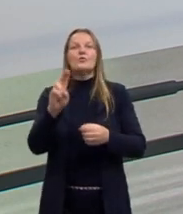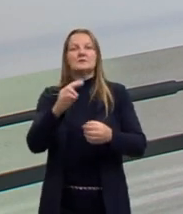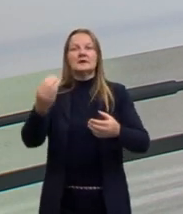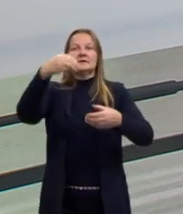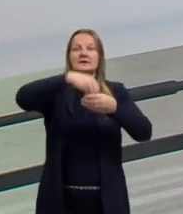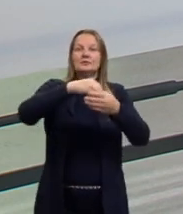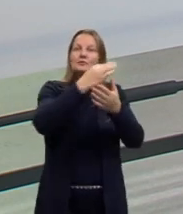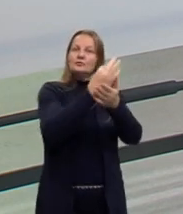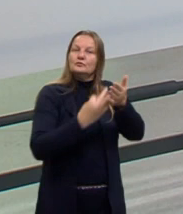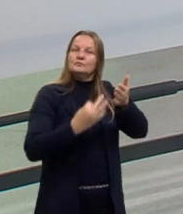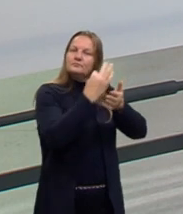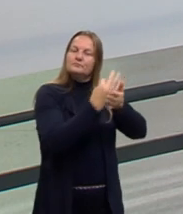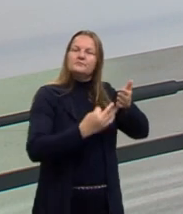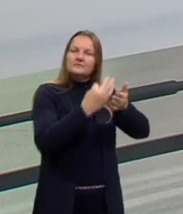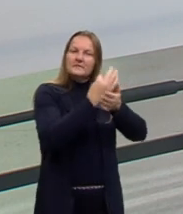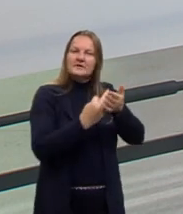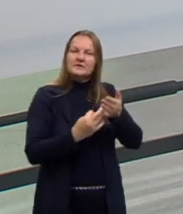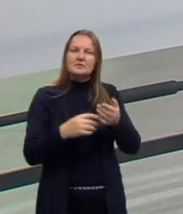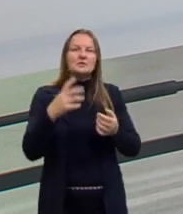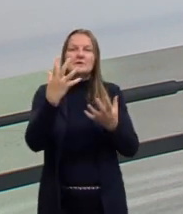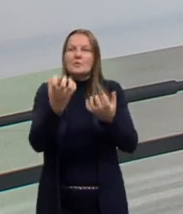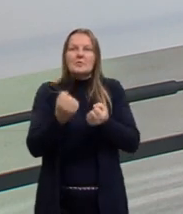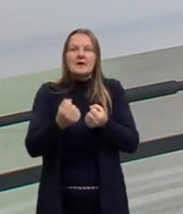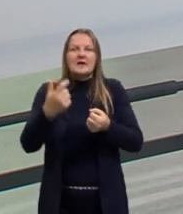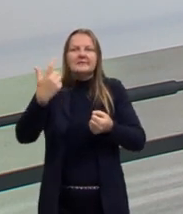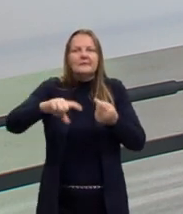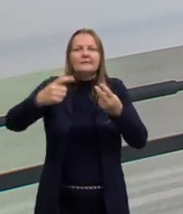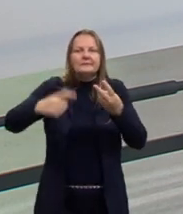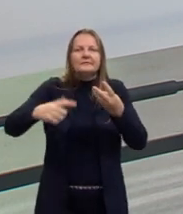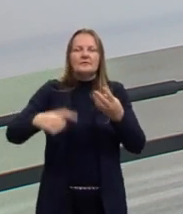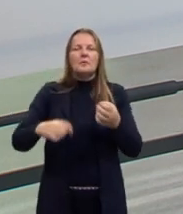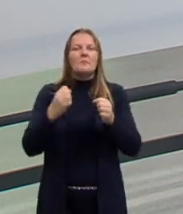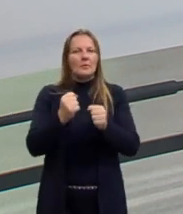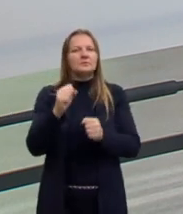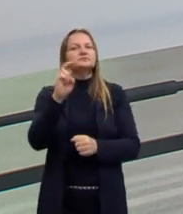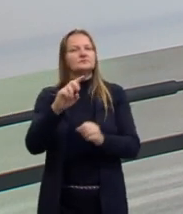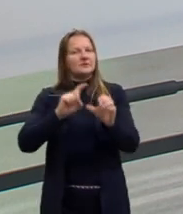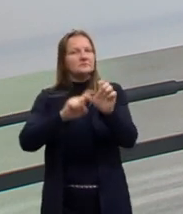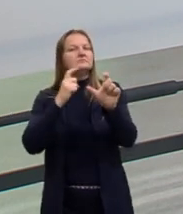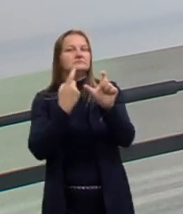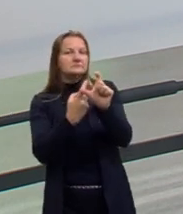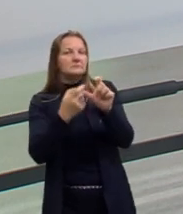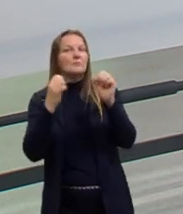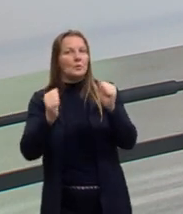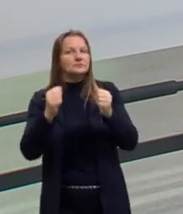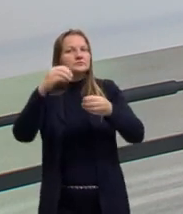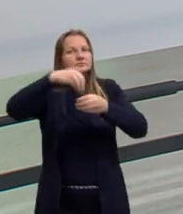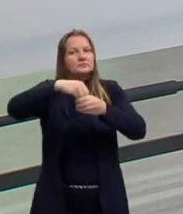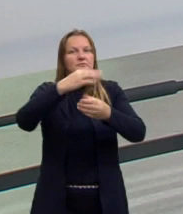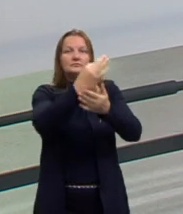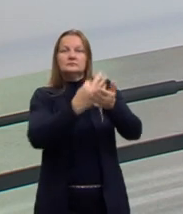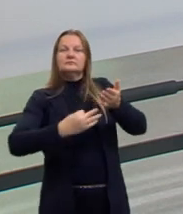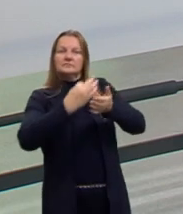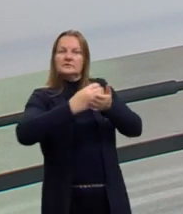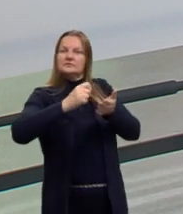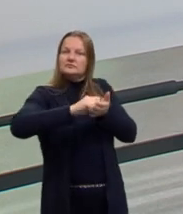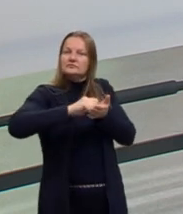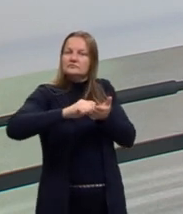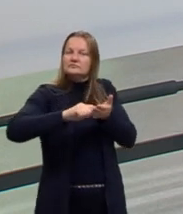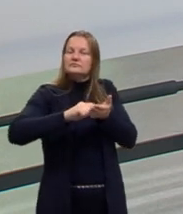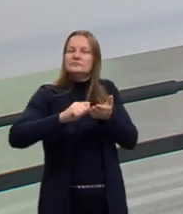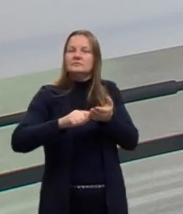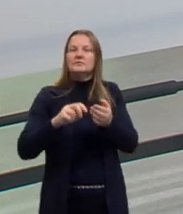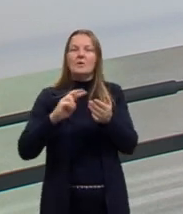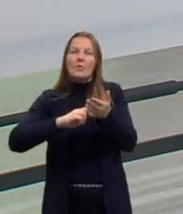querem repetir um termo. Vocês podem usar aí uma expressão idiomática como uma maneira de transferir um